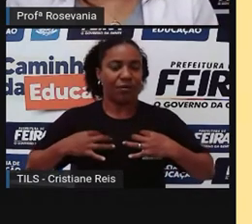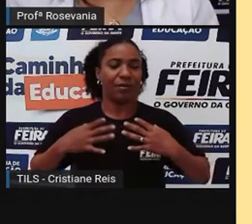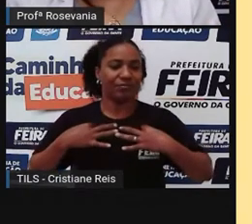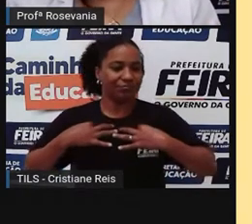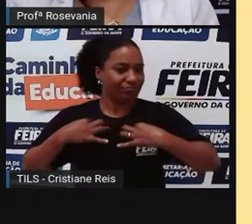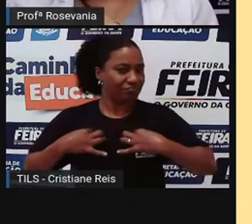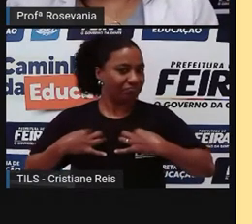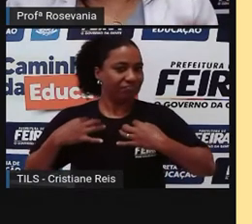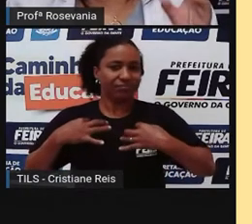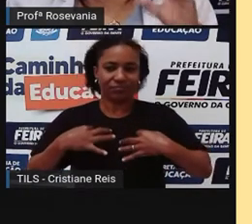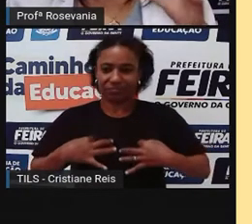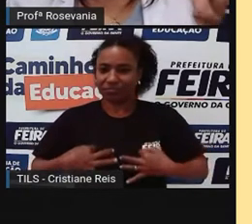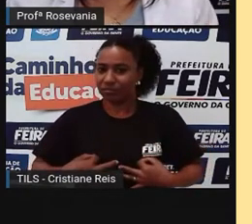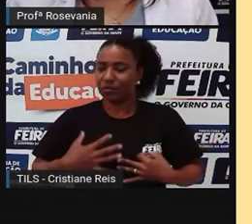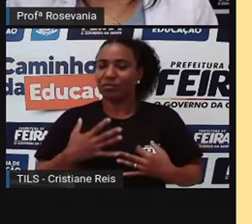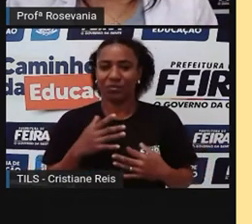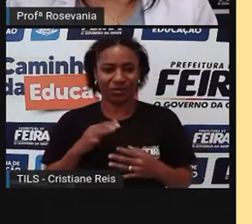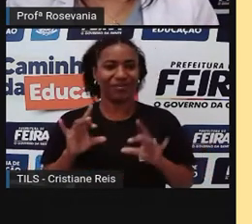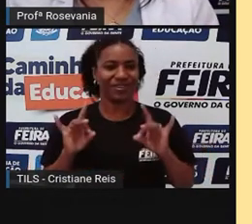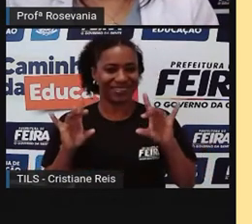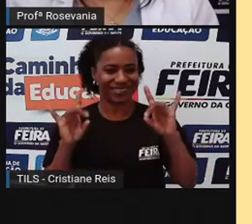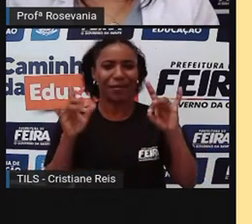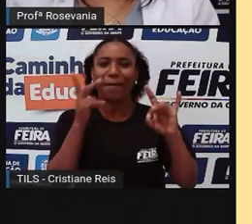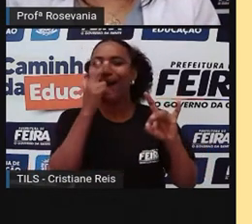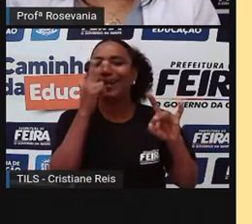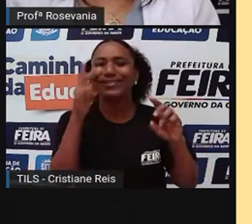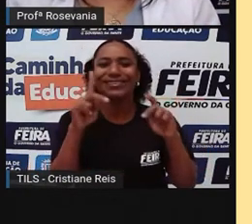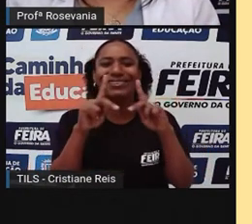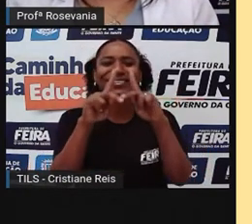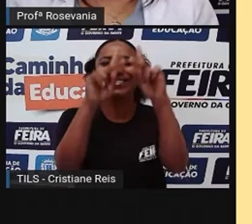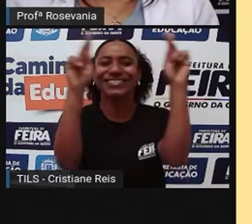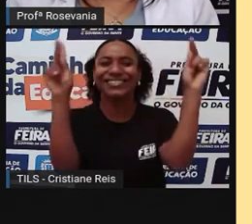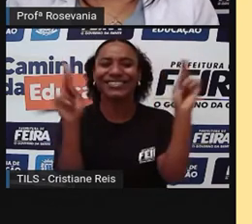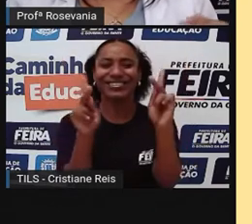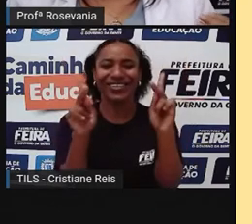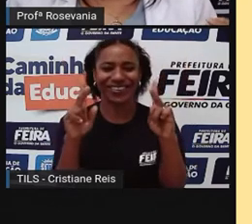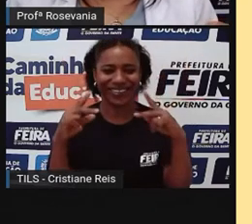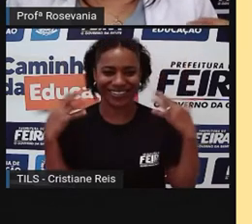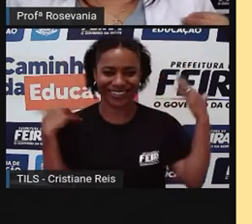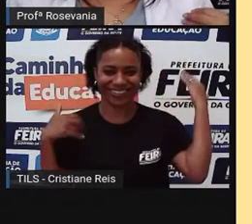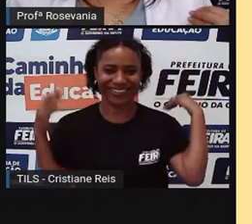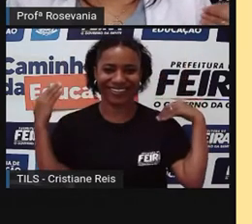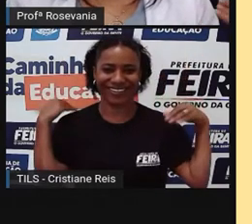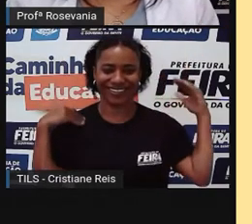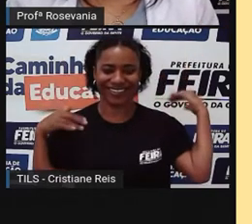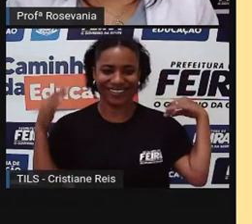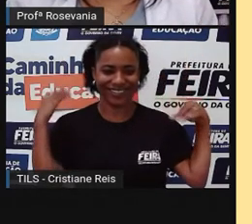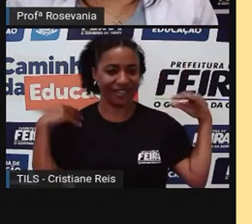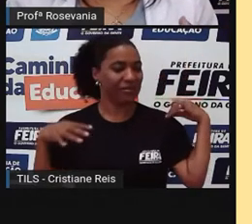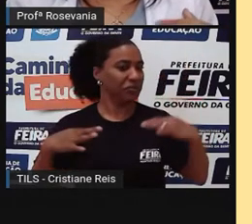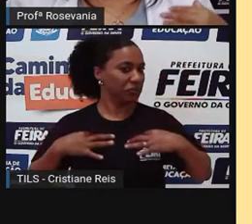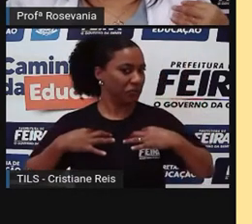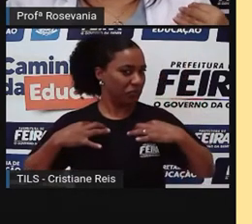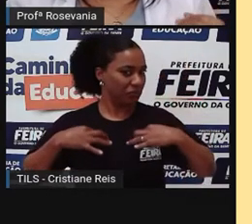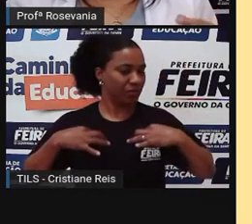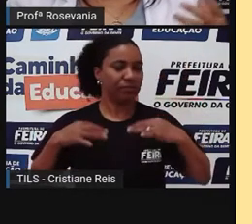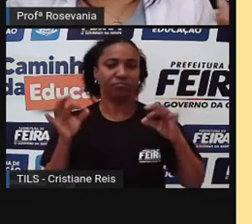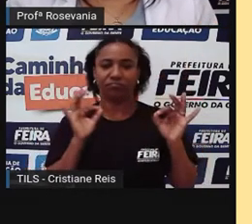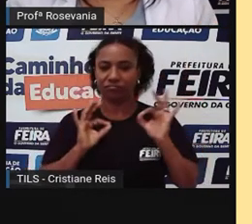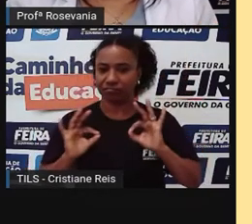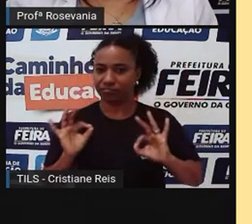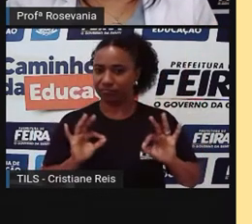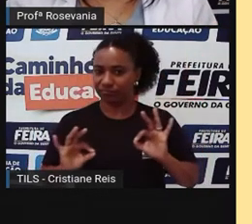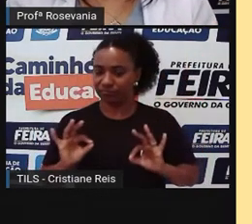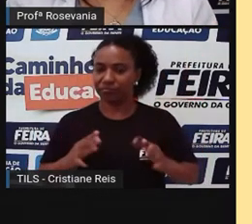no shopping. Hoje, bora. Só para a gente fazer essa relação assim. Então, as pessoas, elas tinham aquele cuidado de vestir